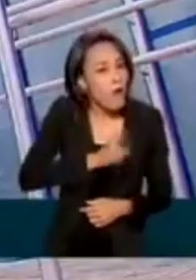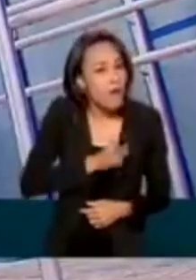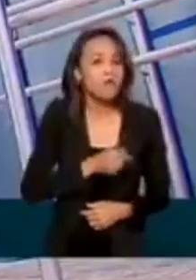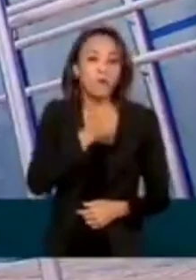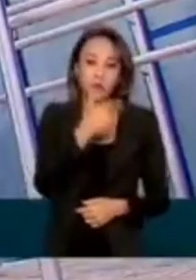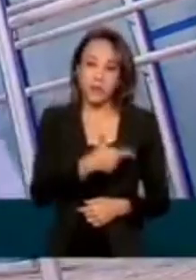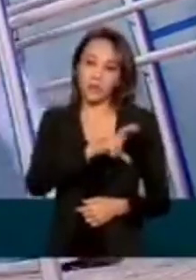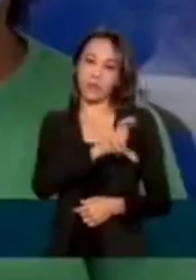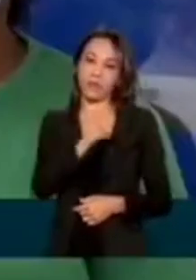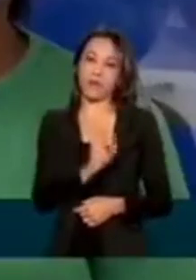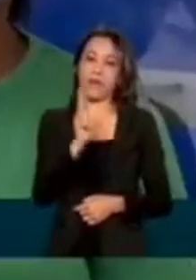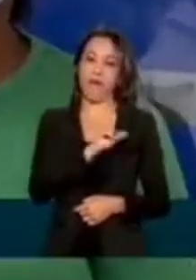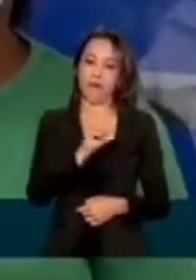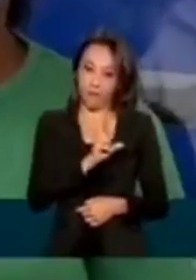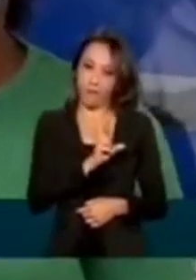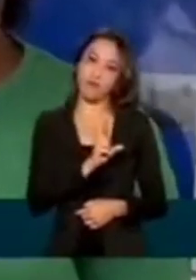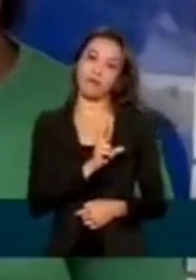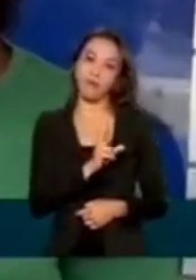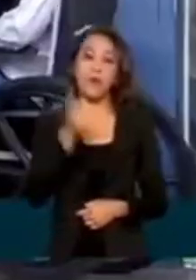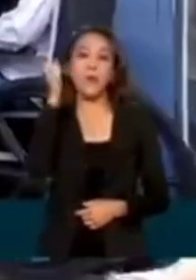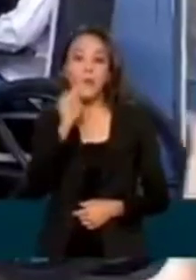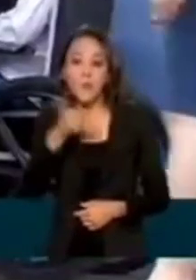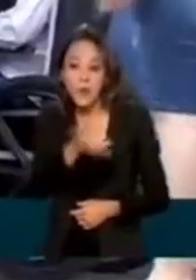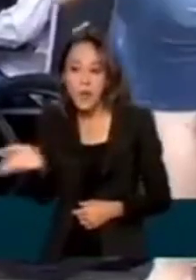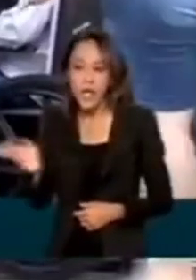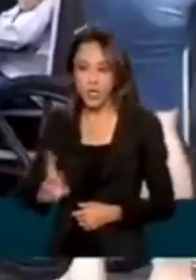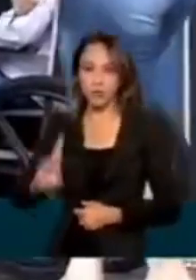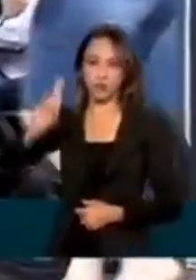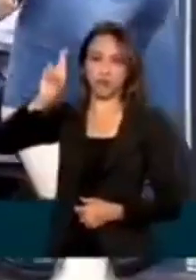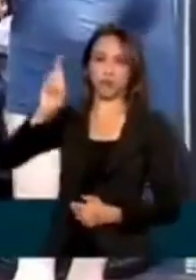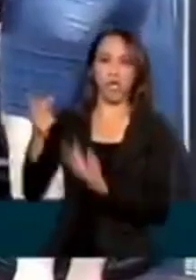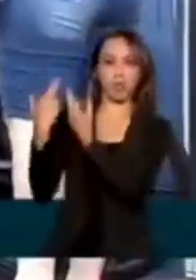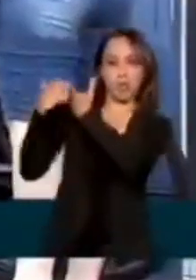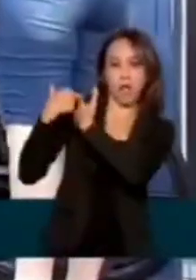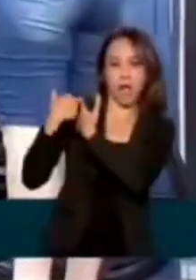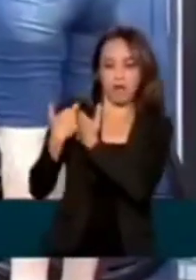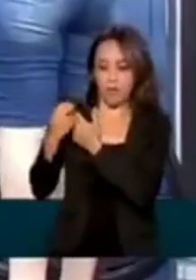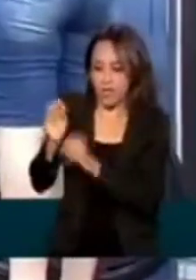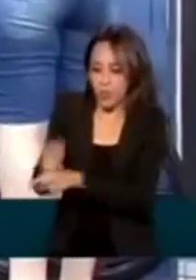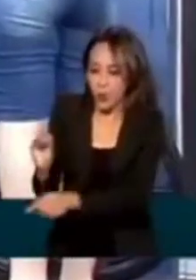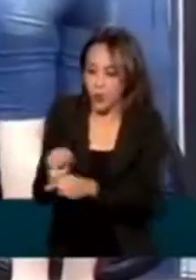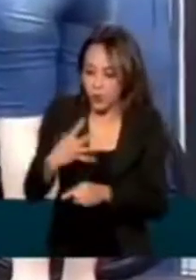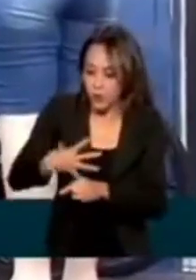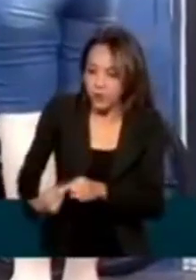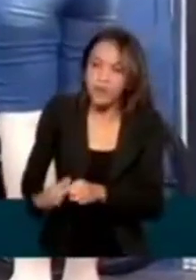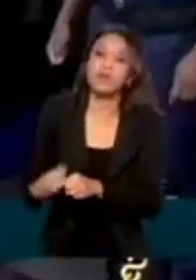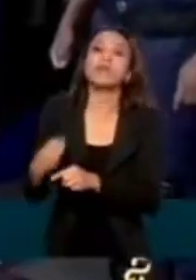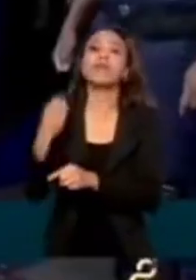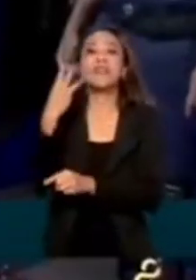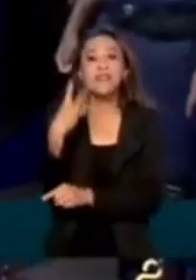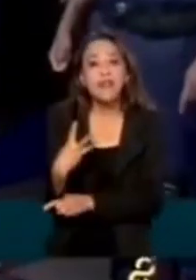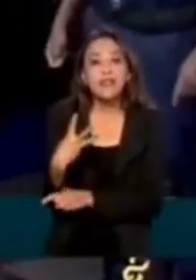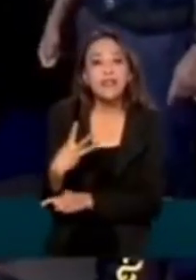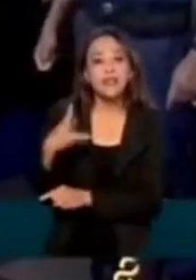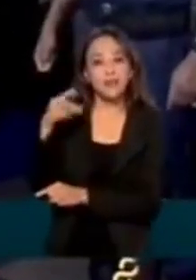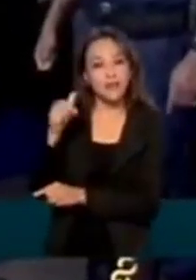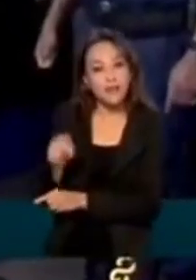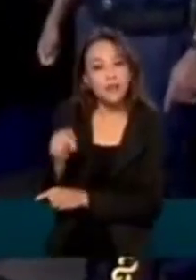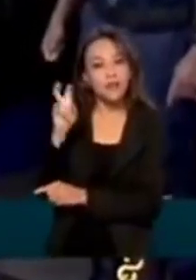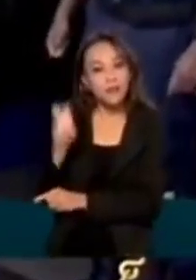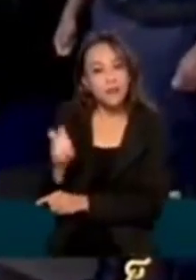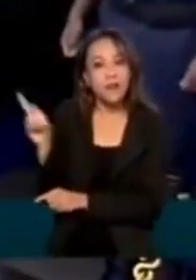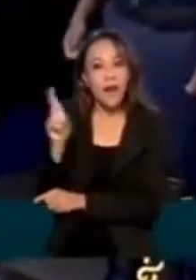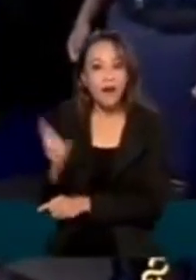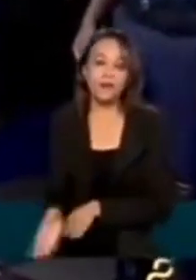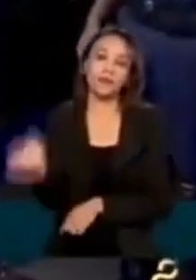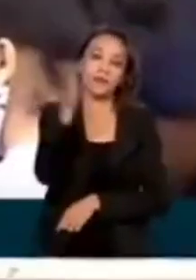R$ 250,00 de forma geral. Mulheres, chefes de família que criam os filhos sozinhas recebem R$ 375,00.